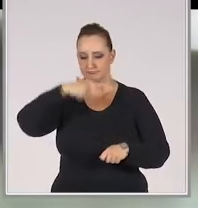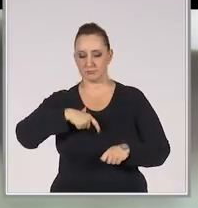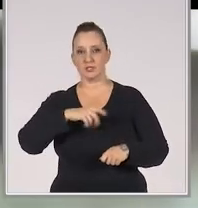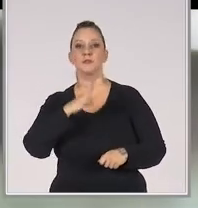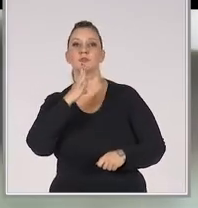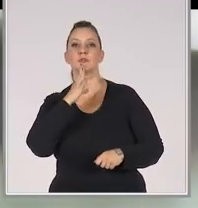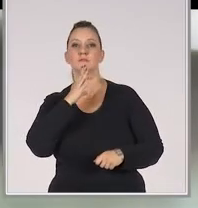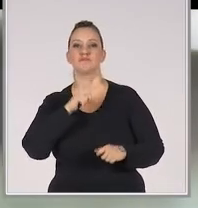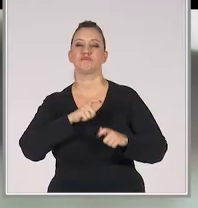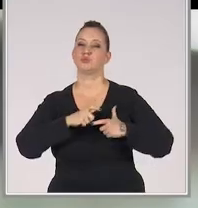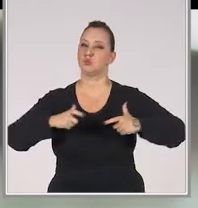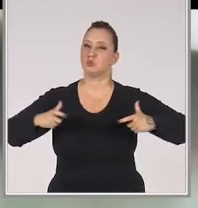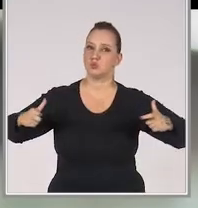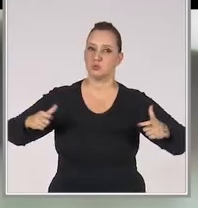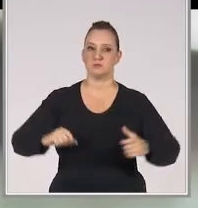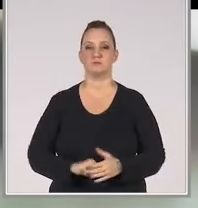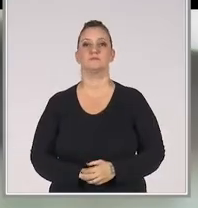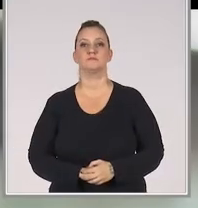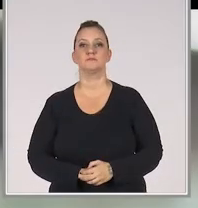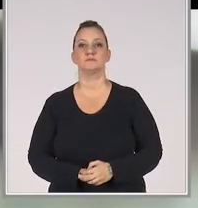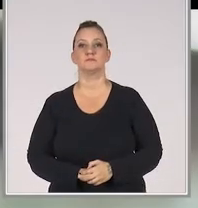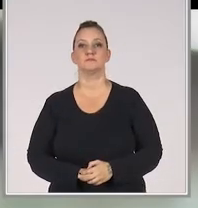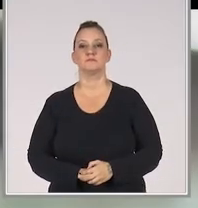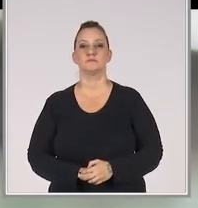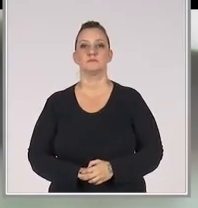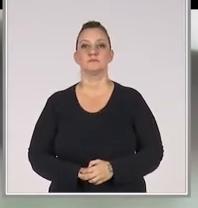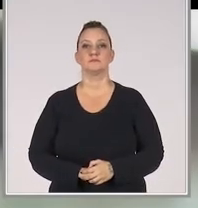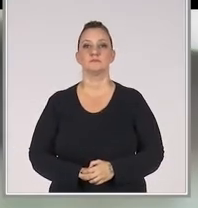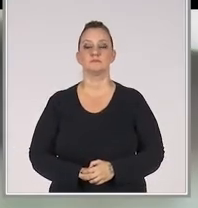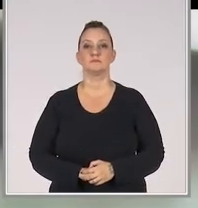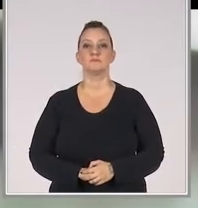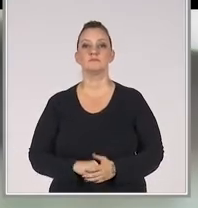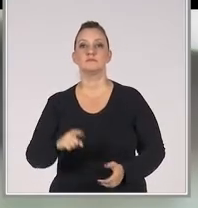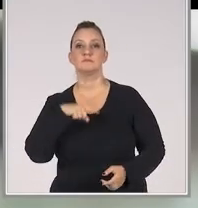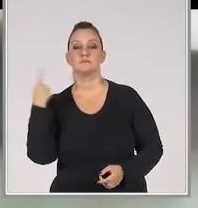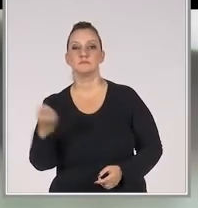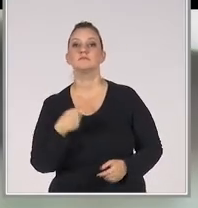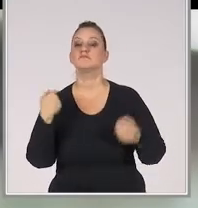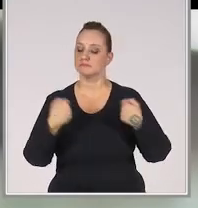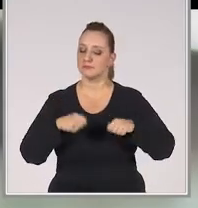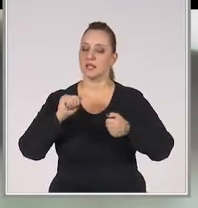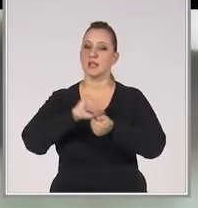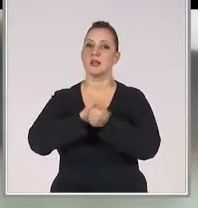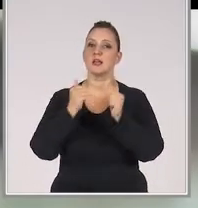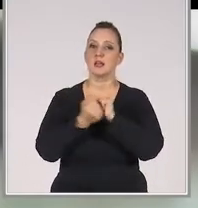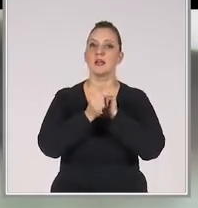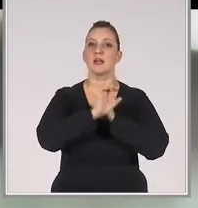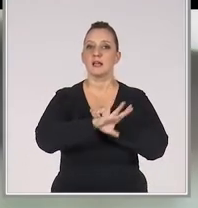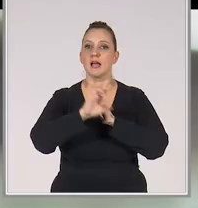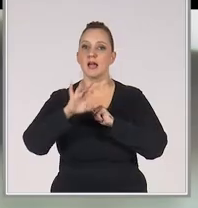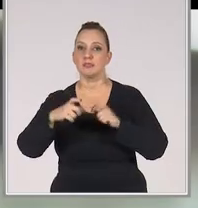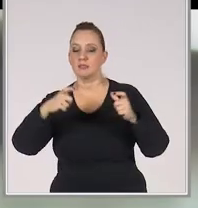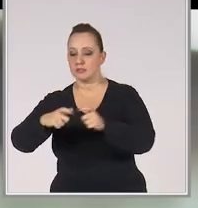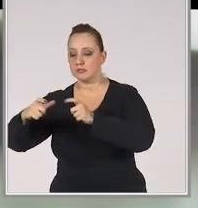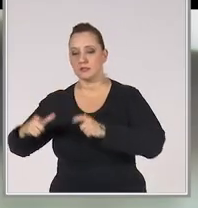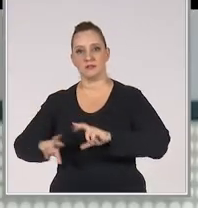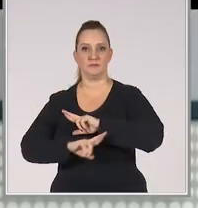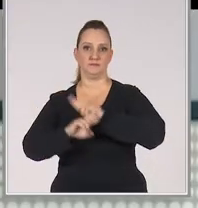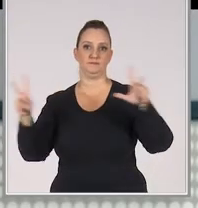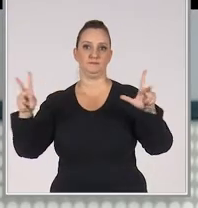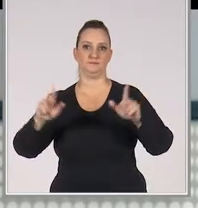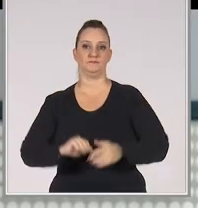conhecimentos é muito grande. Ela é vasta. E aí, a gente tem que adaptar também para cada mercado.